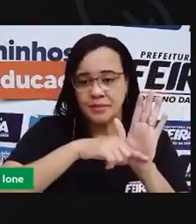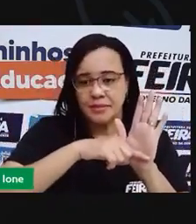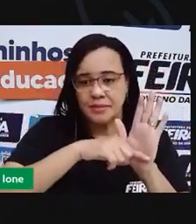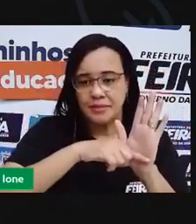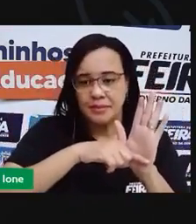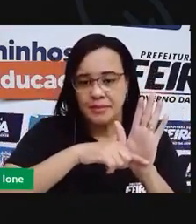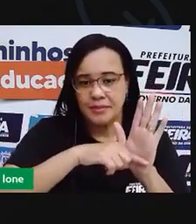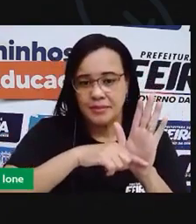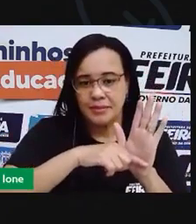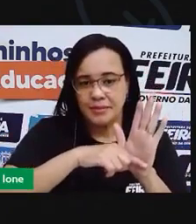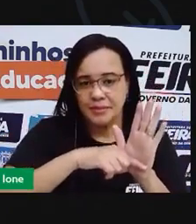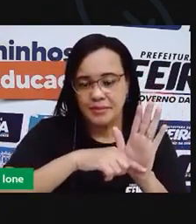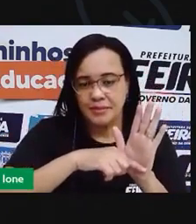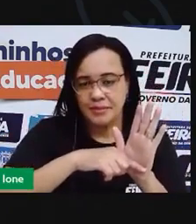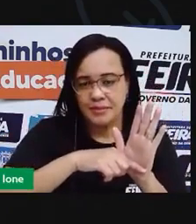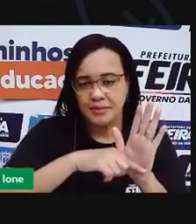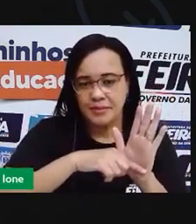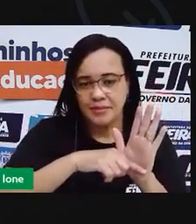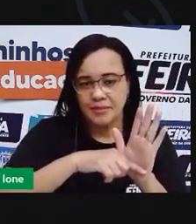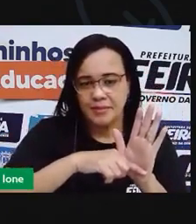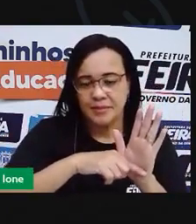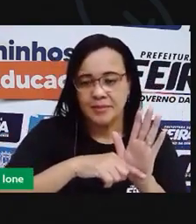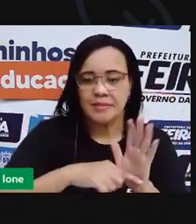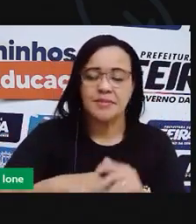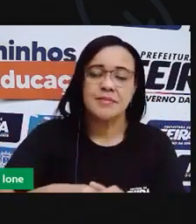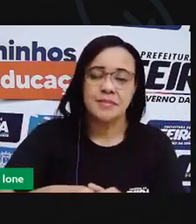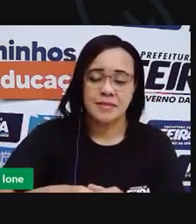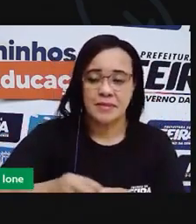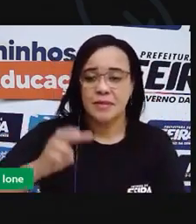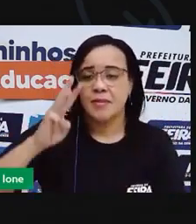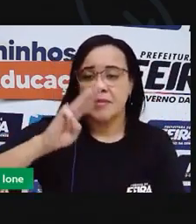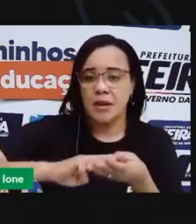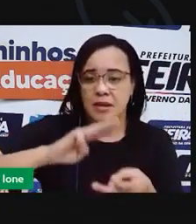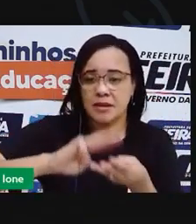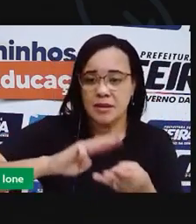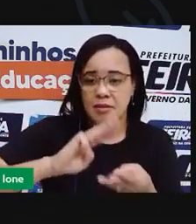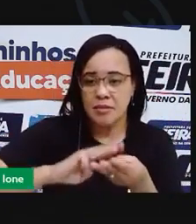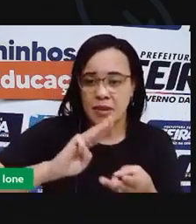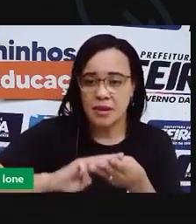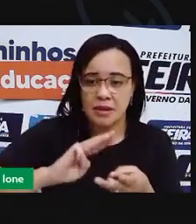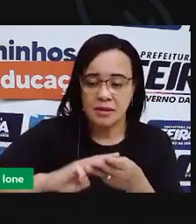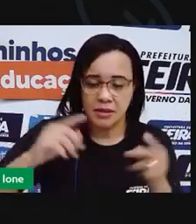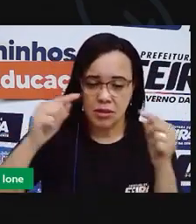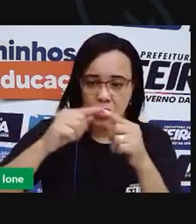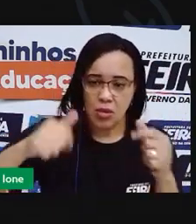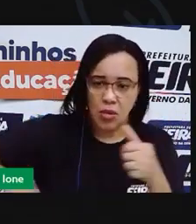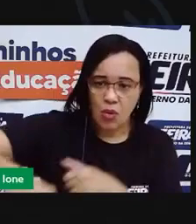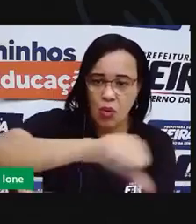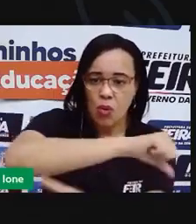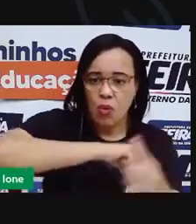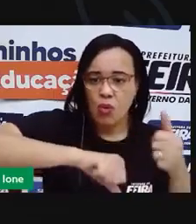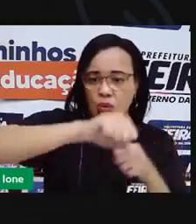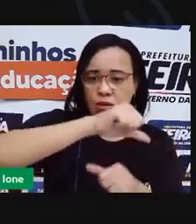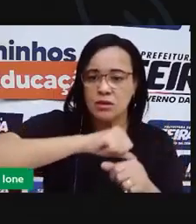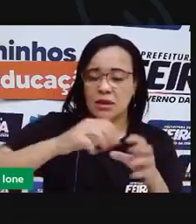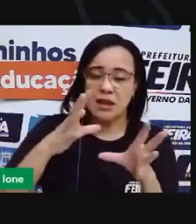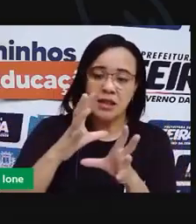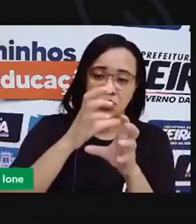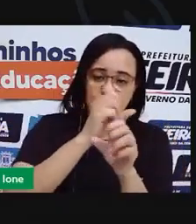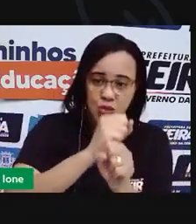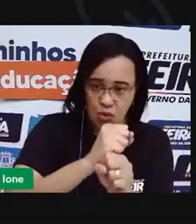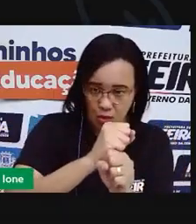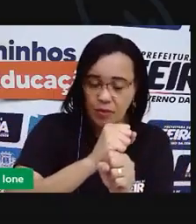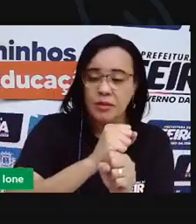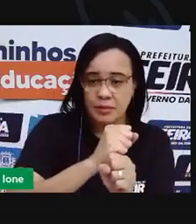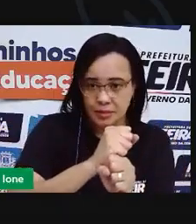uma atuação matemática contrária à distância e que você ao invés de